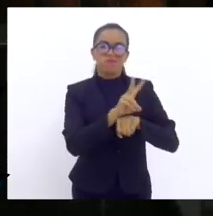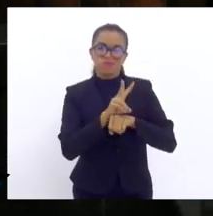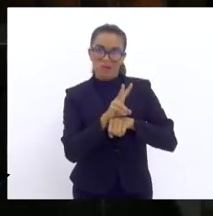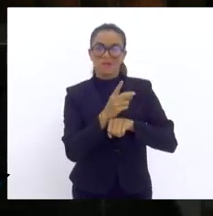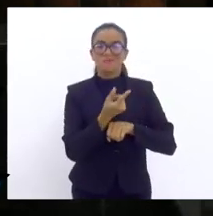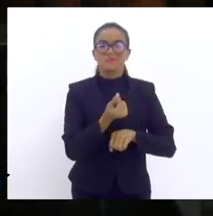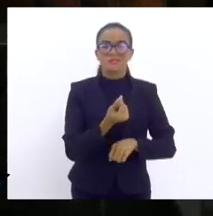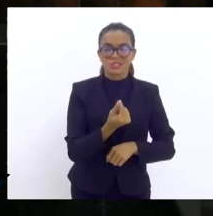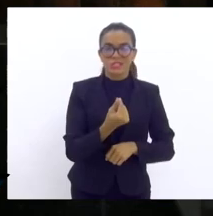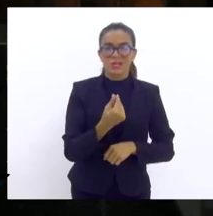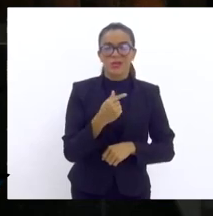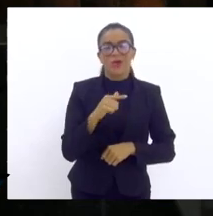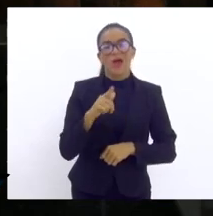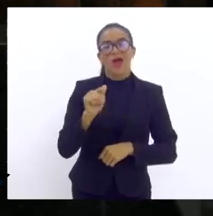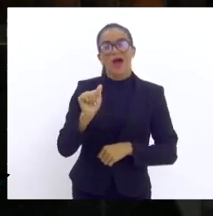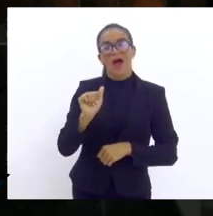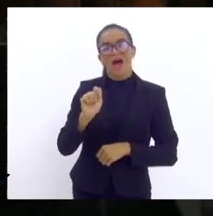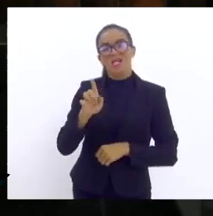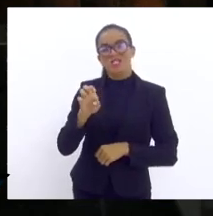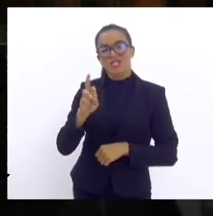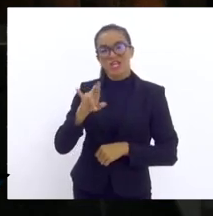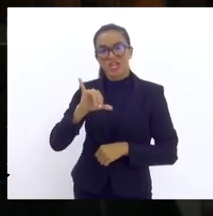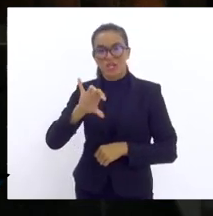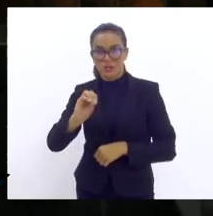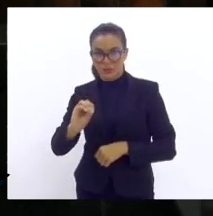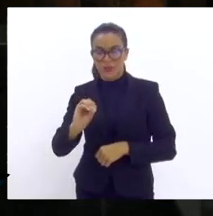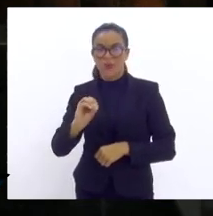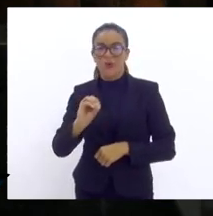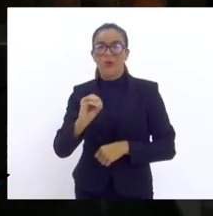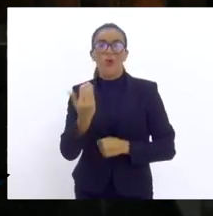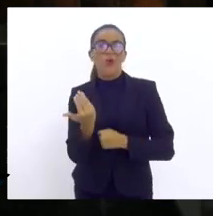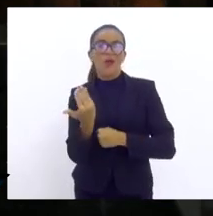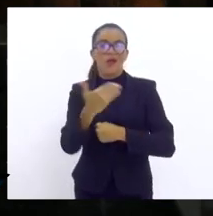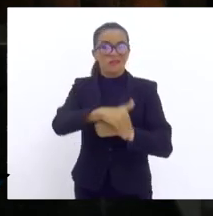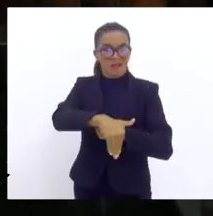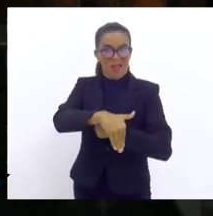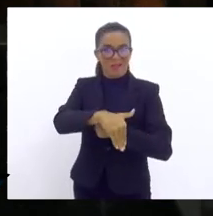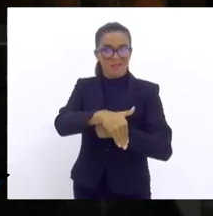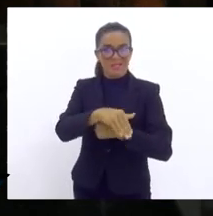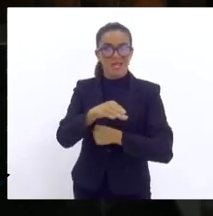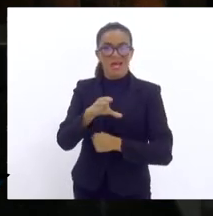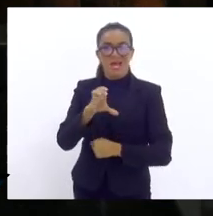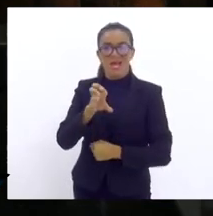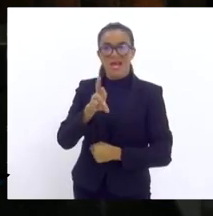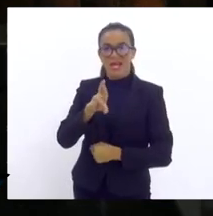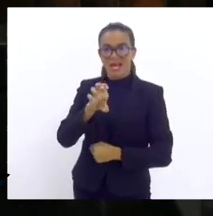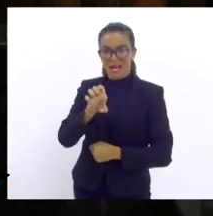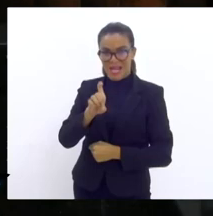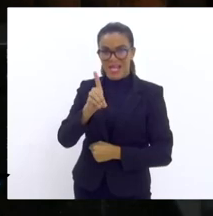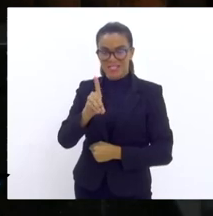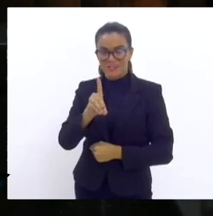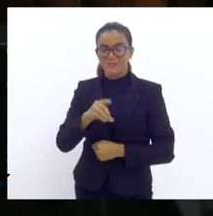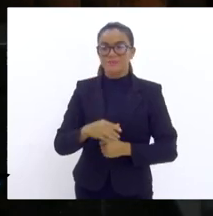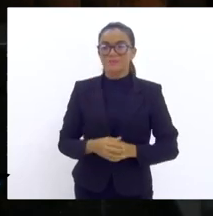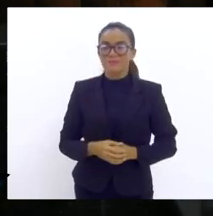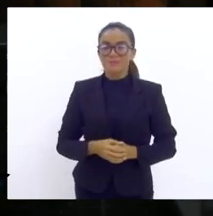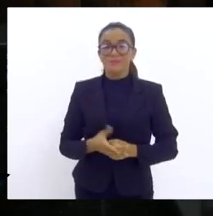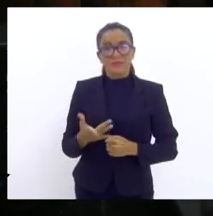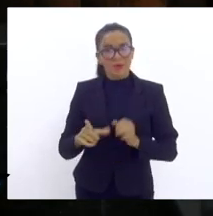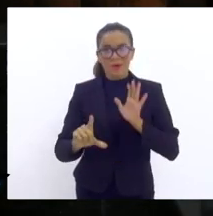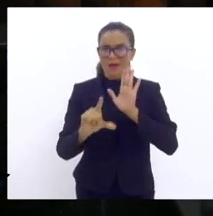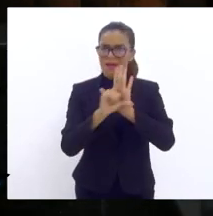Agerio chamado Agerio Credit Taxi. E esta lei